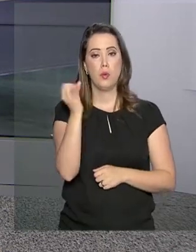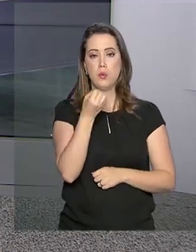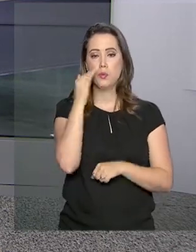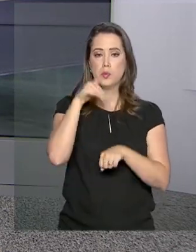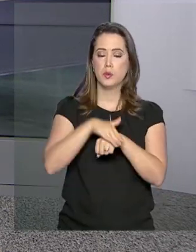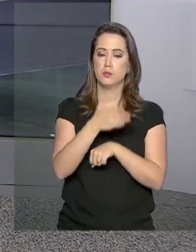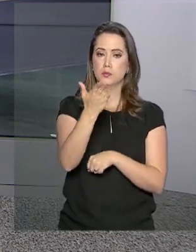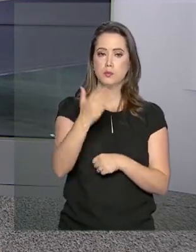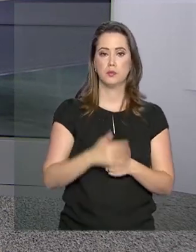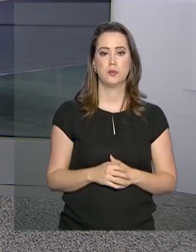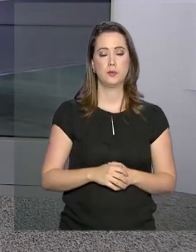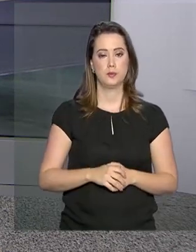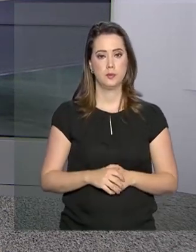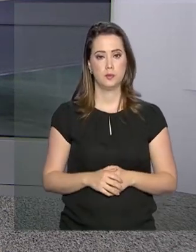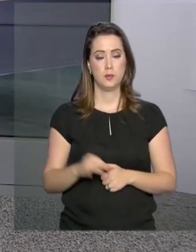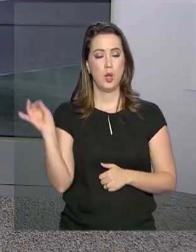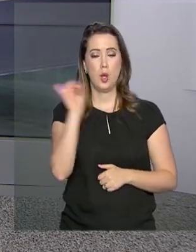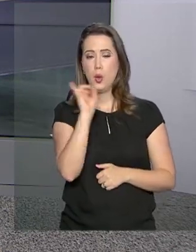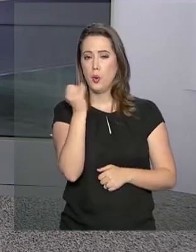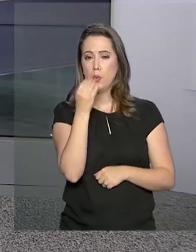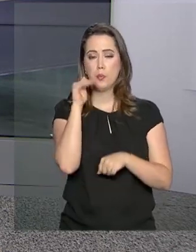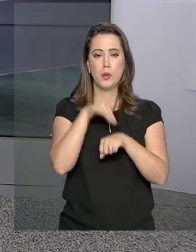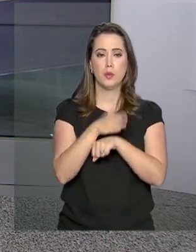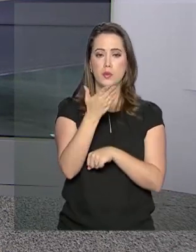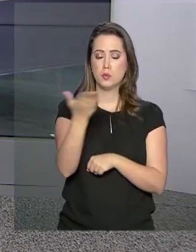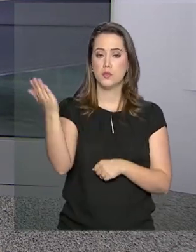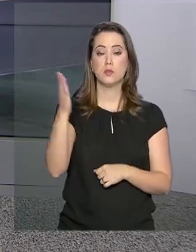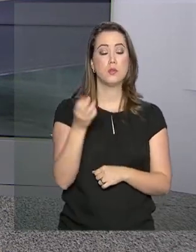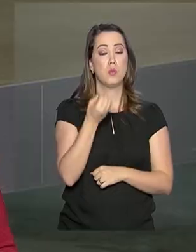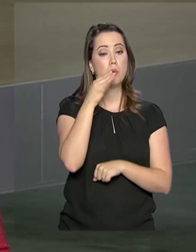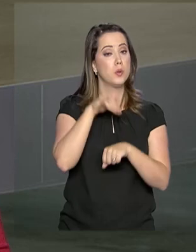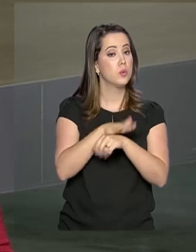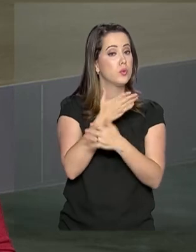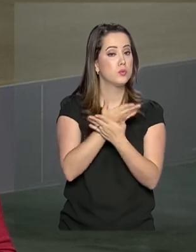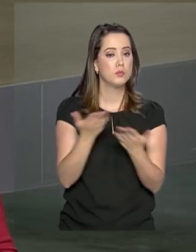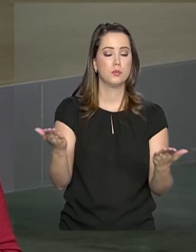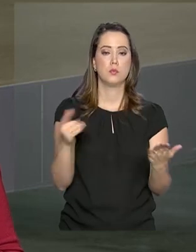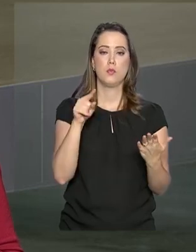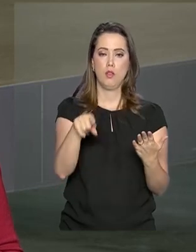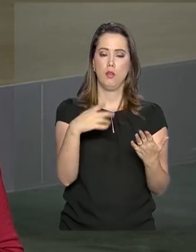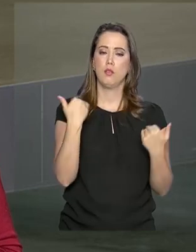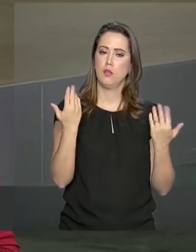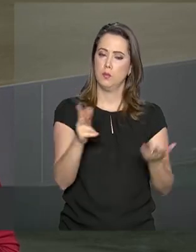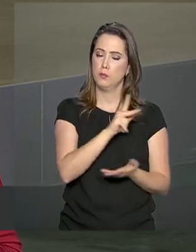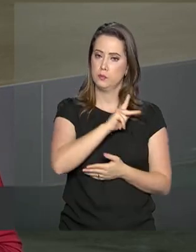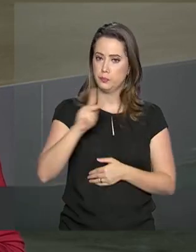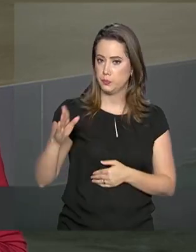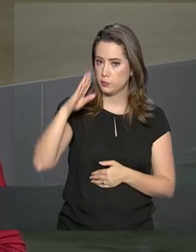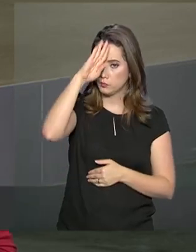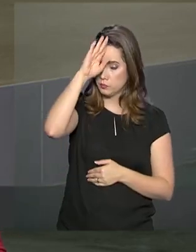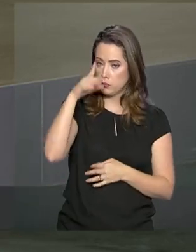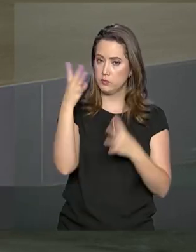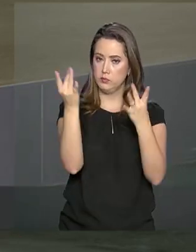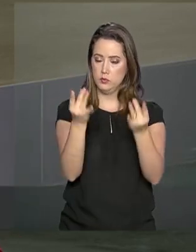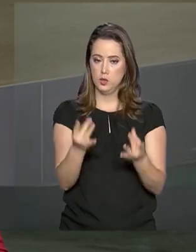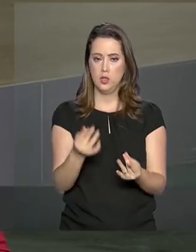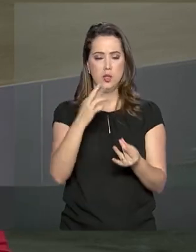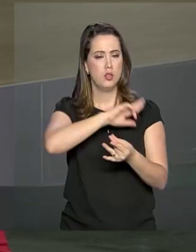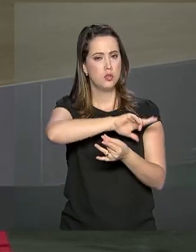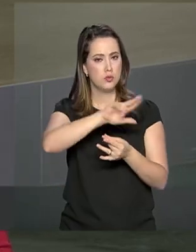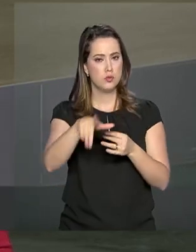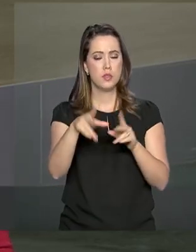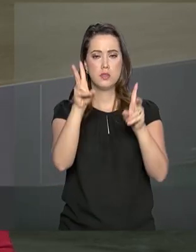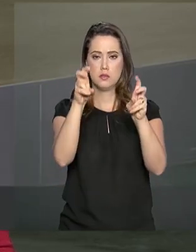Daniele, boa noite. Oi, Alessandra, boa noite para você, boa noite a todos. Olha, o presidente Jair Bolsonaro, ele destacou vários